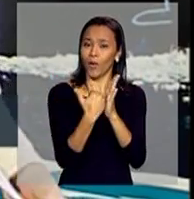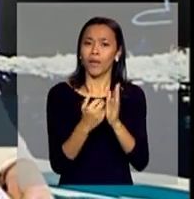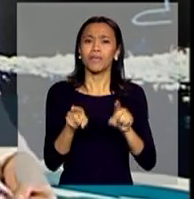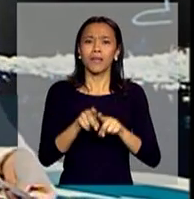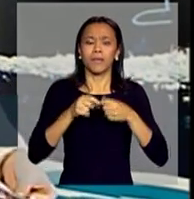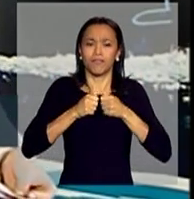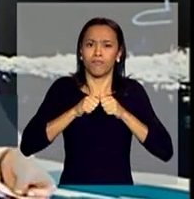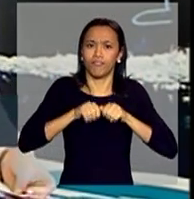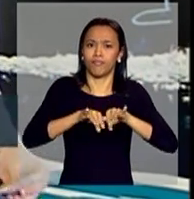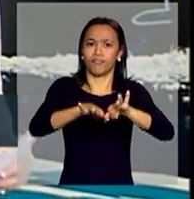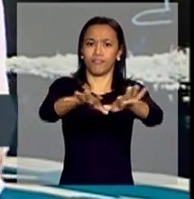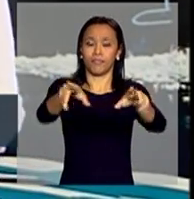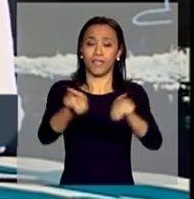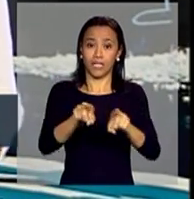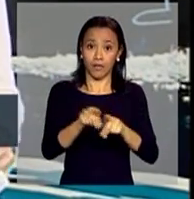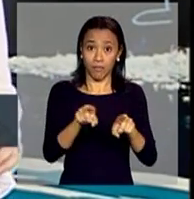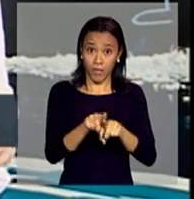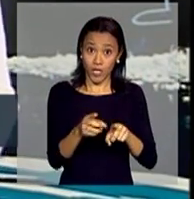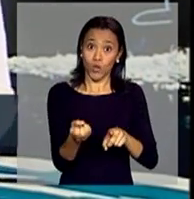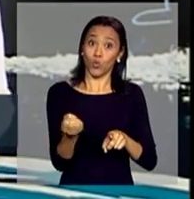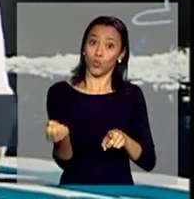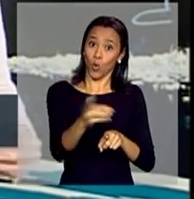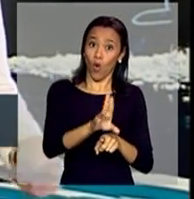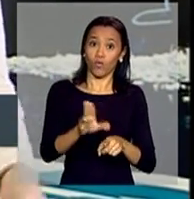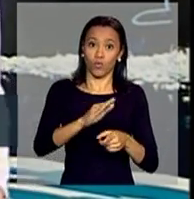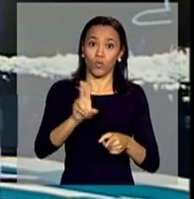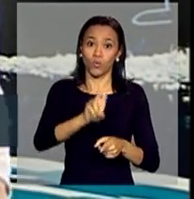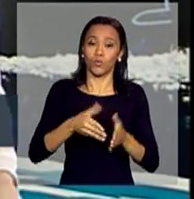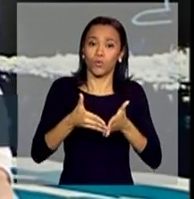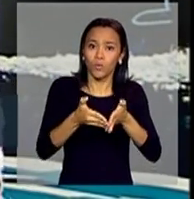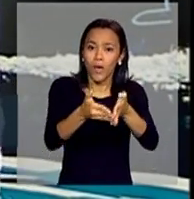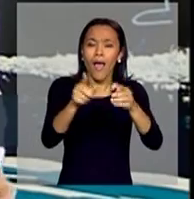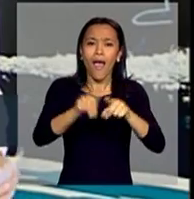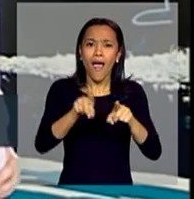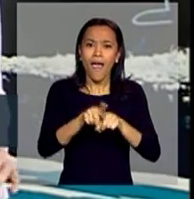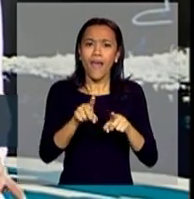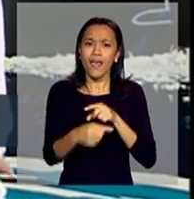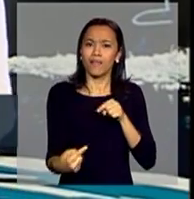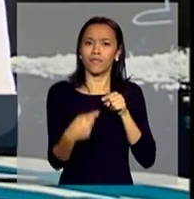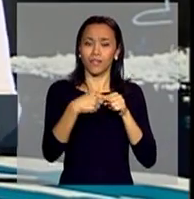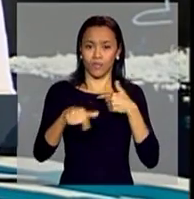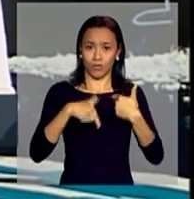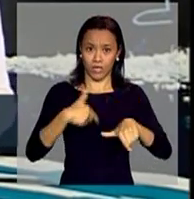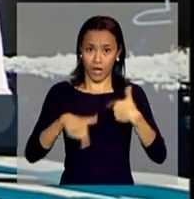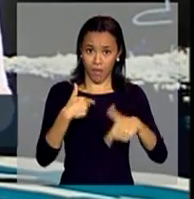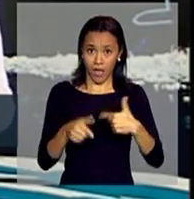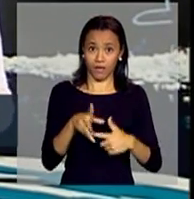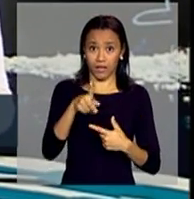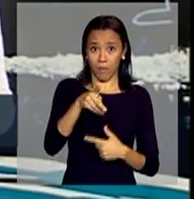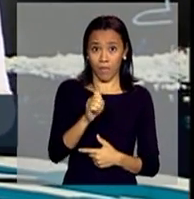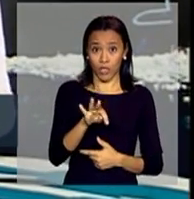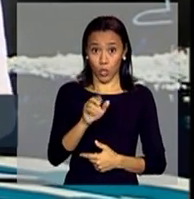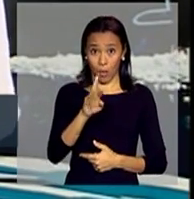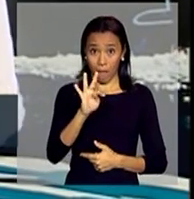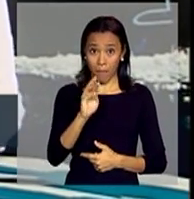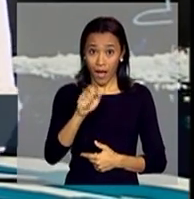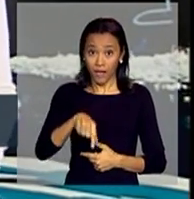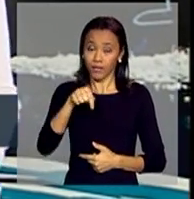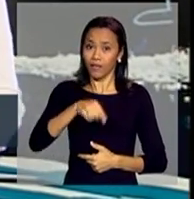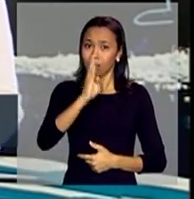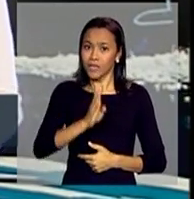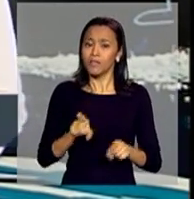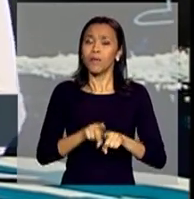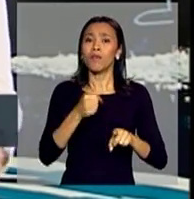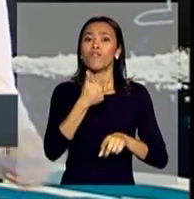expansão e modernização da frota acompanha a expansão das atividades da Petrobras no Brasil e no exterior, e